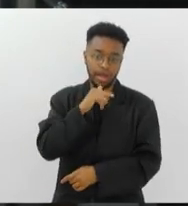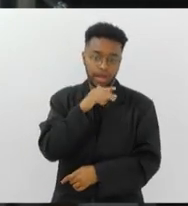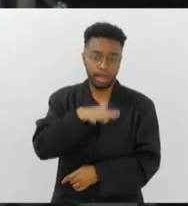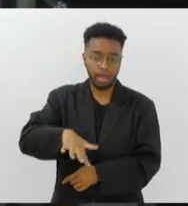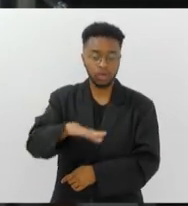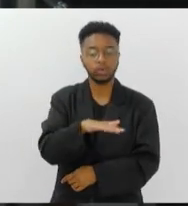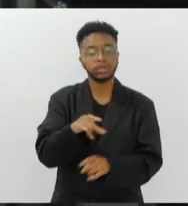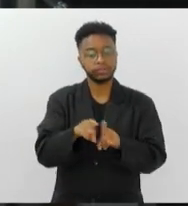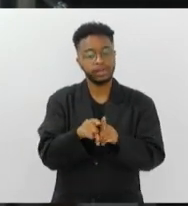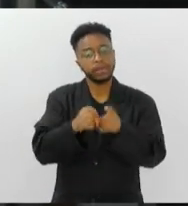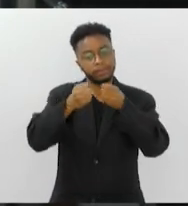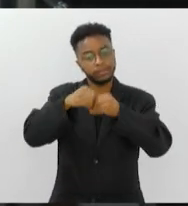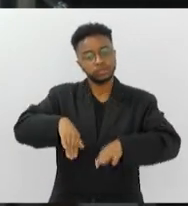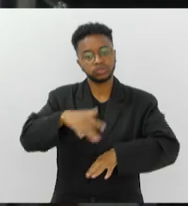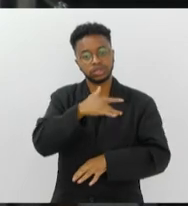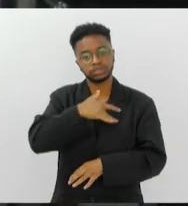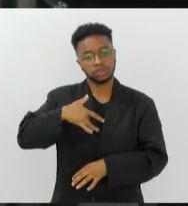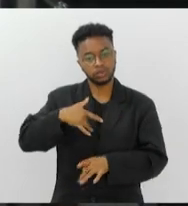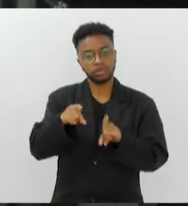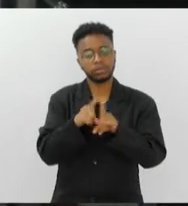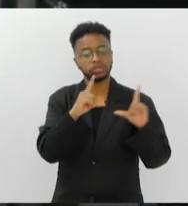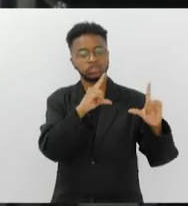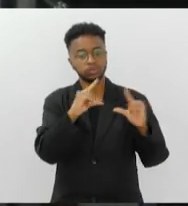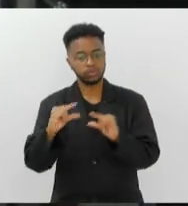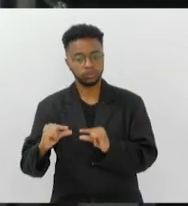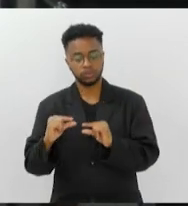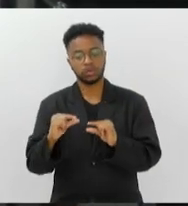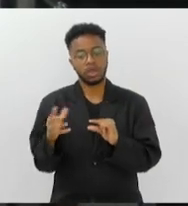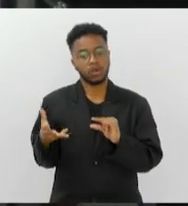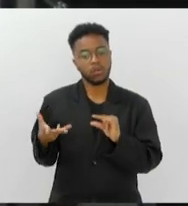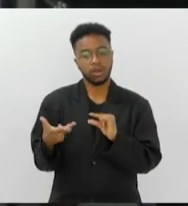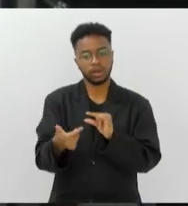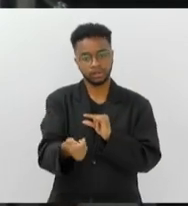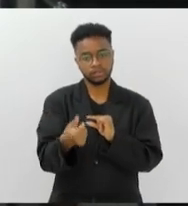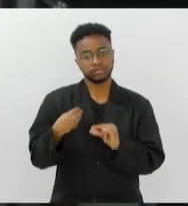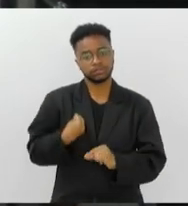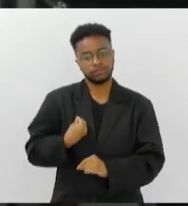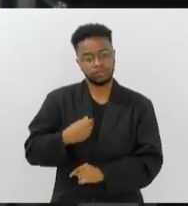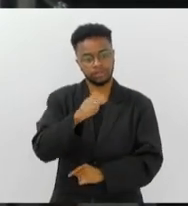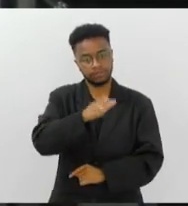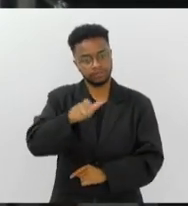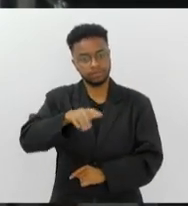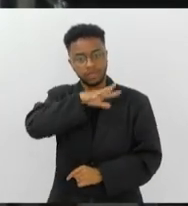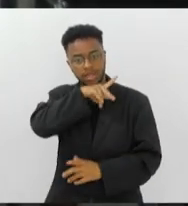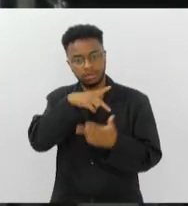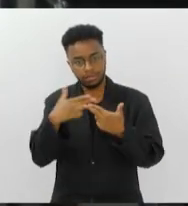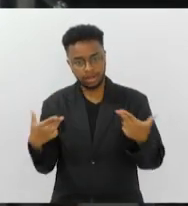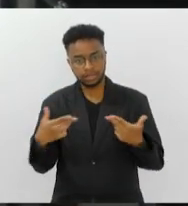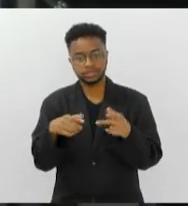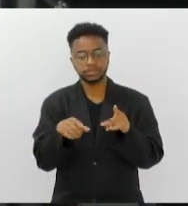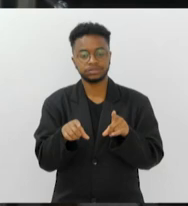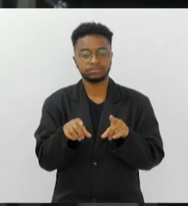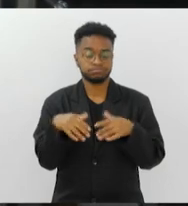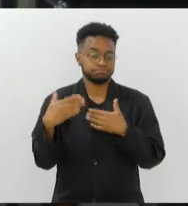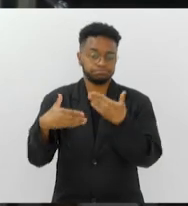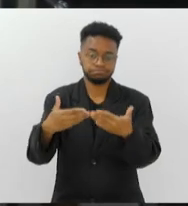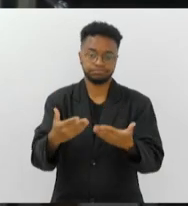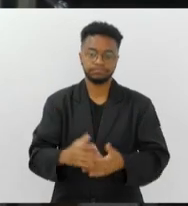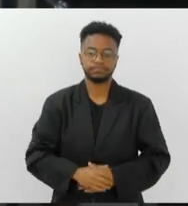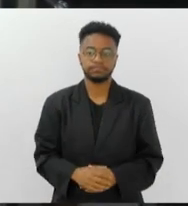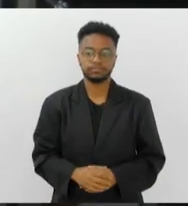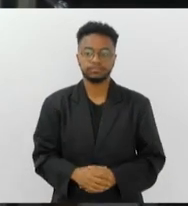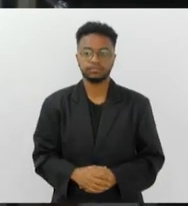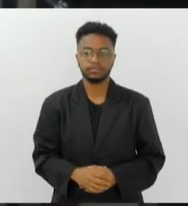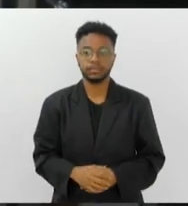agentes que vêm contribuindo aí para a redução da qualidade de vida desses animais, e reprodução e por aí vai. E